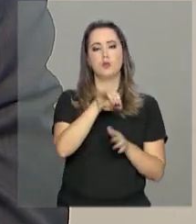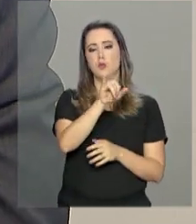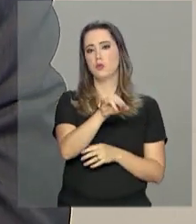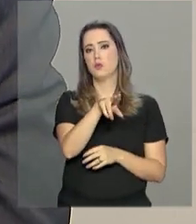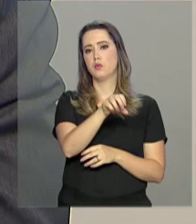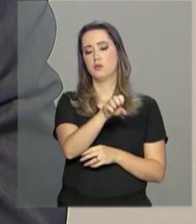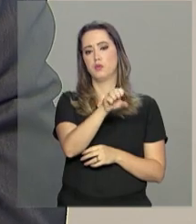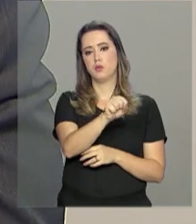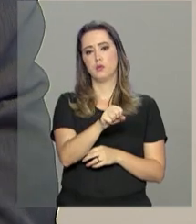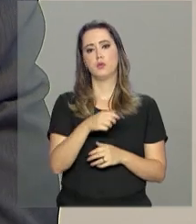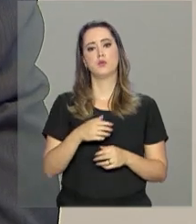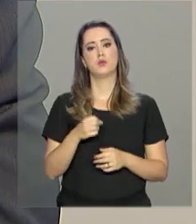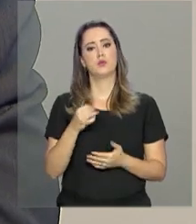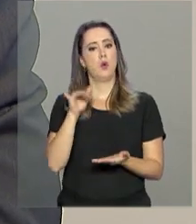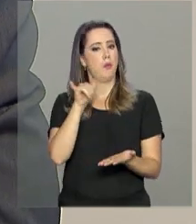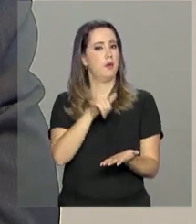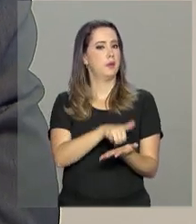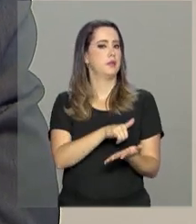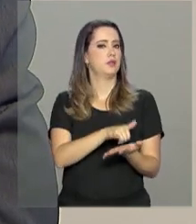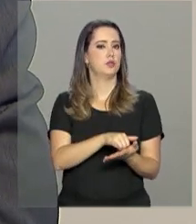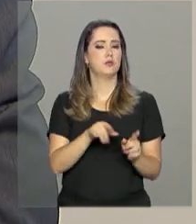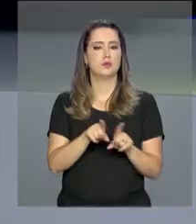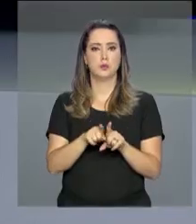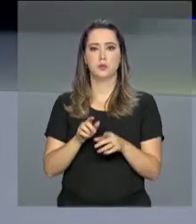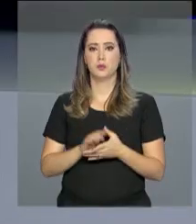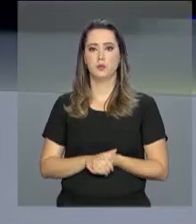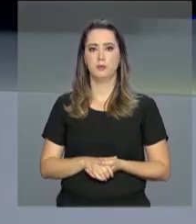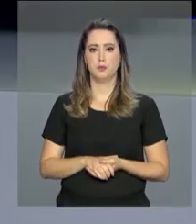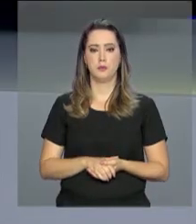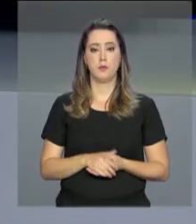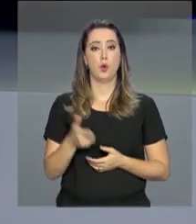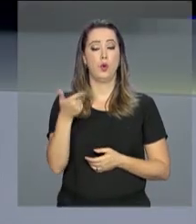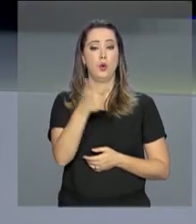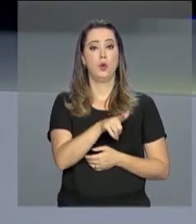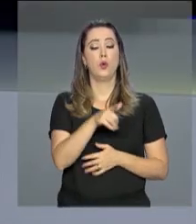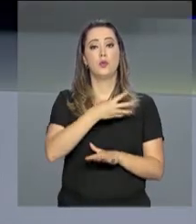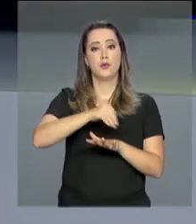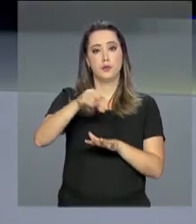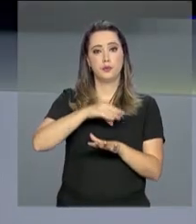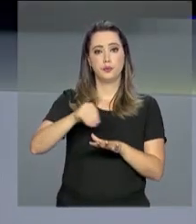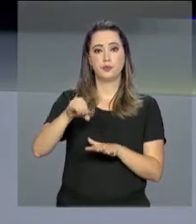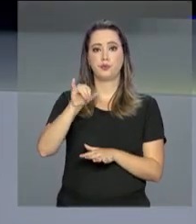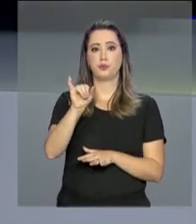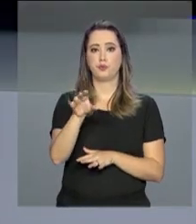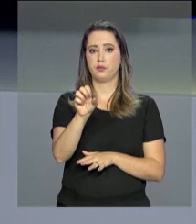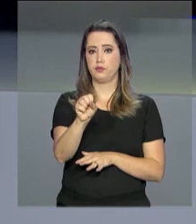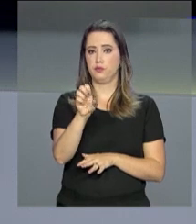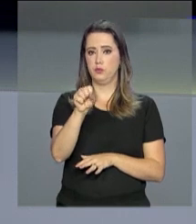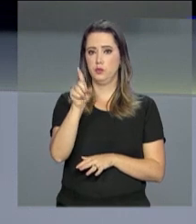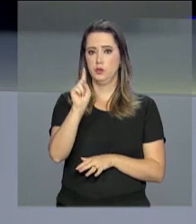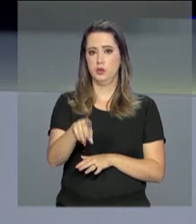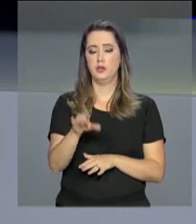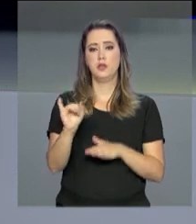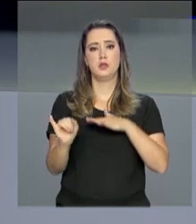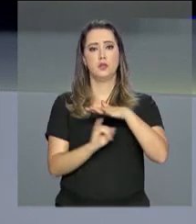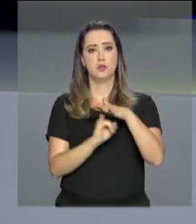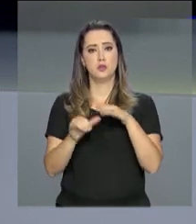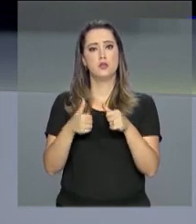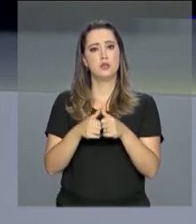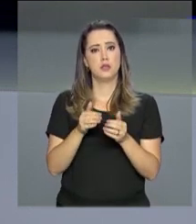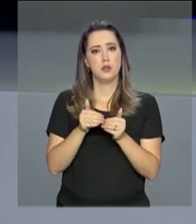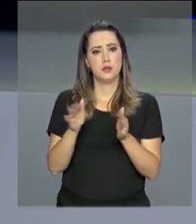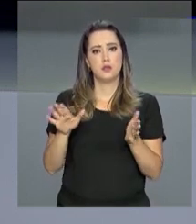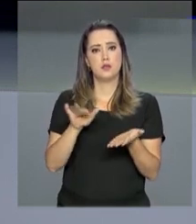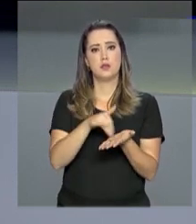internet, de novo, pelo aplicativo do meu INSS. E outra notícia sobre o INSS é que o Instituto está com as